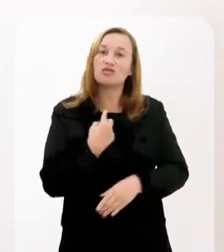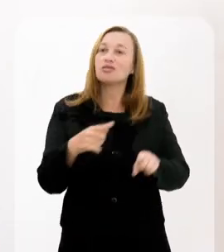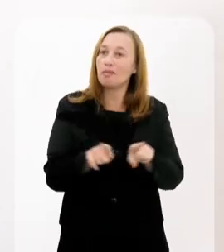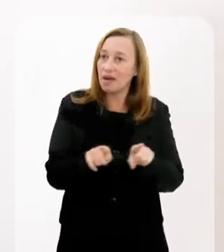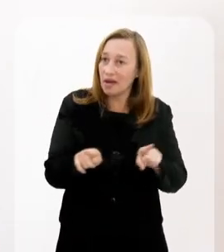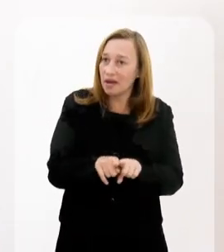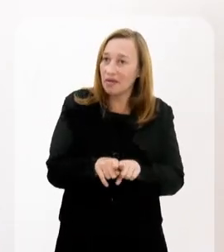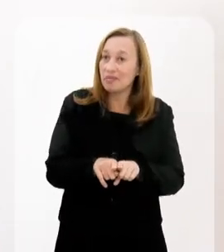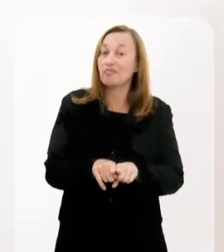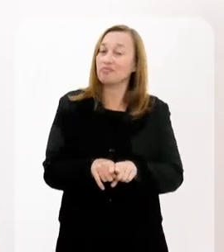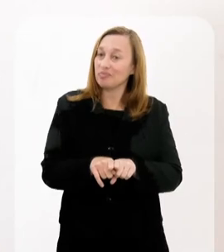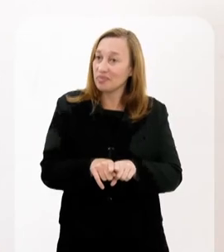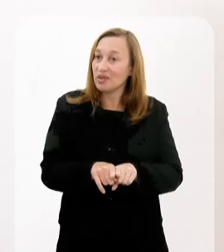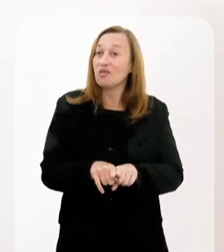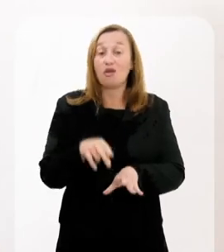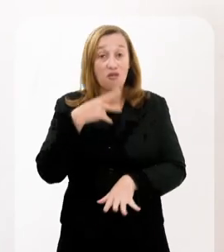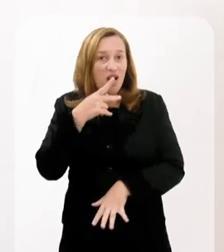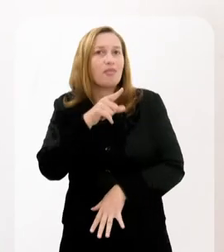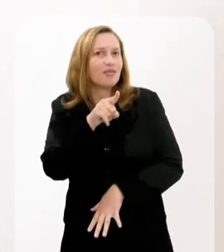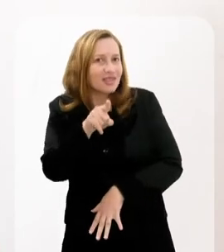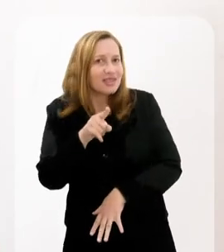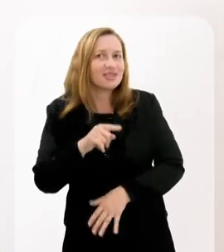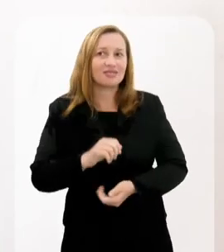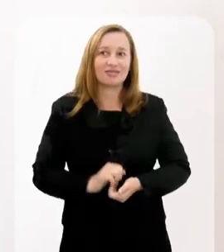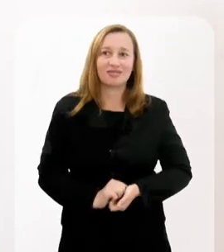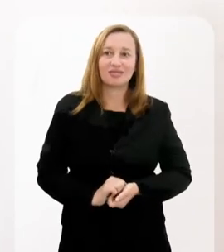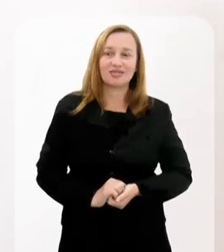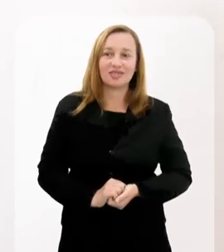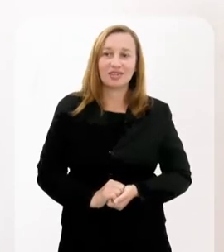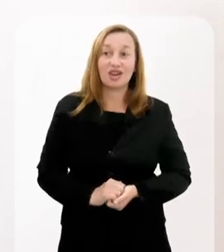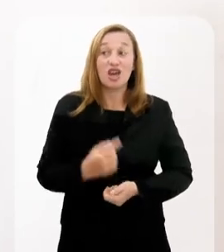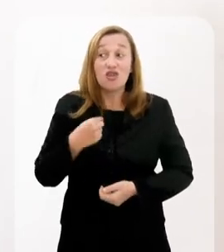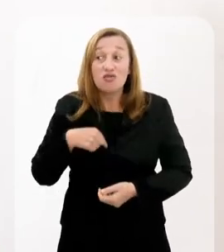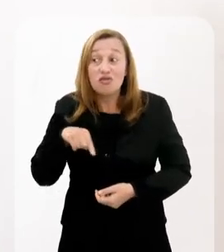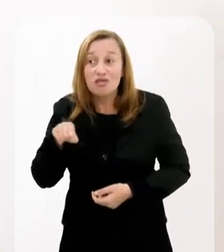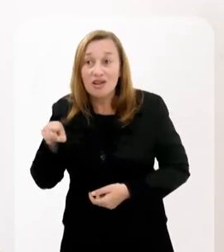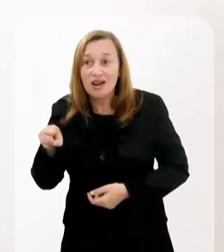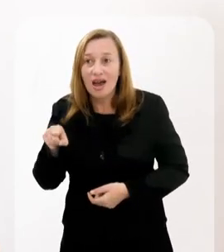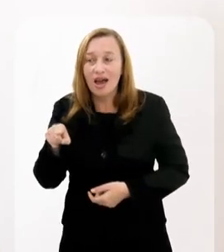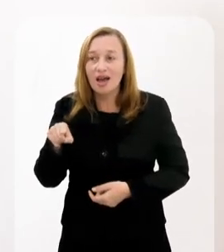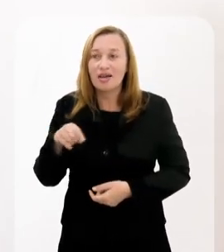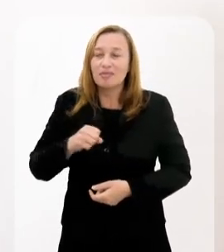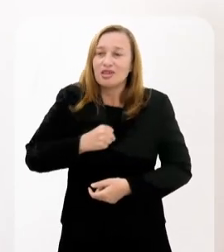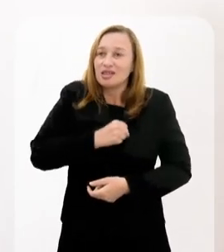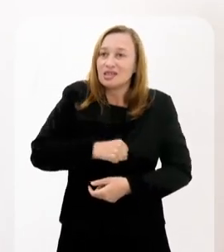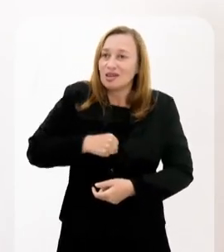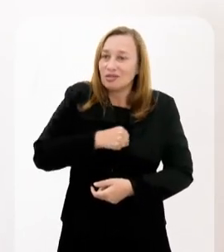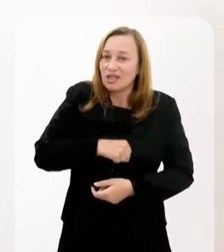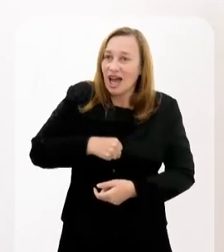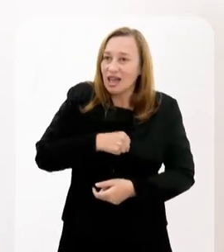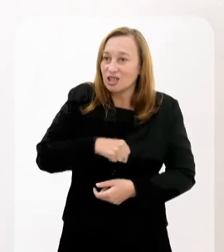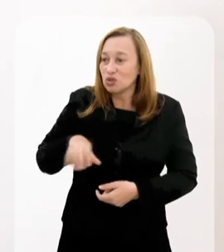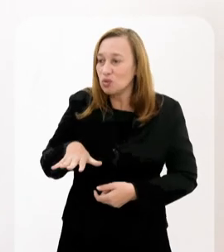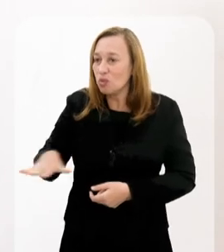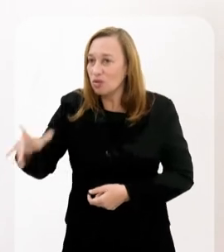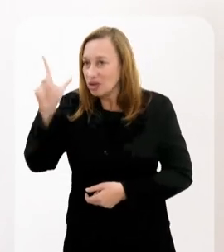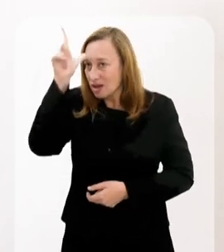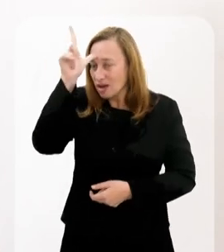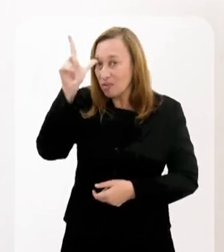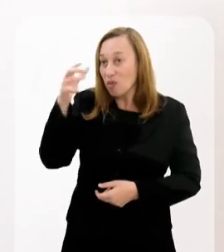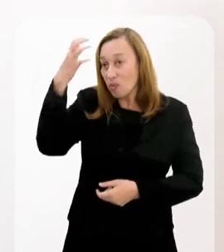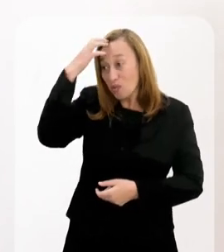gente, porque, vou falar para você, fui lá matar a saudade do alemão por conta dele.